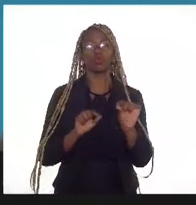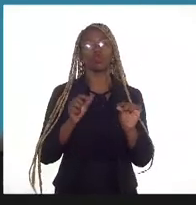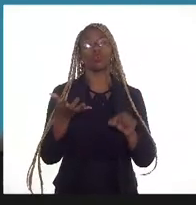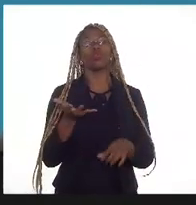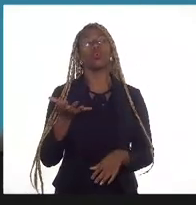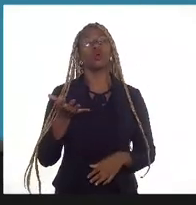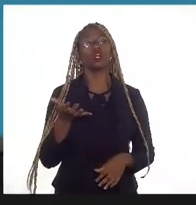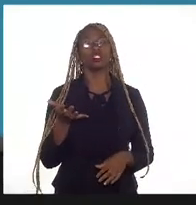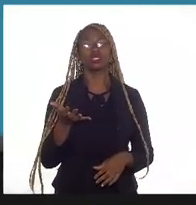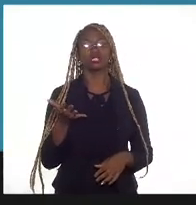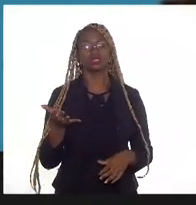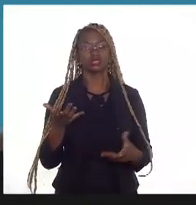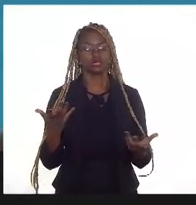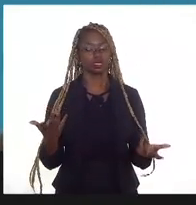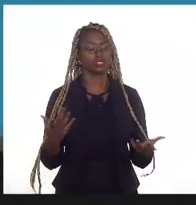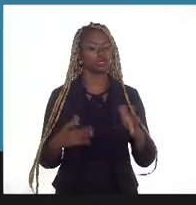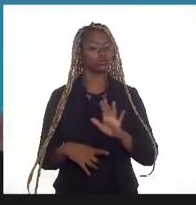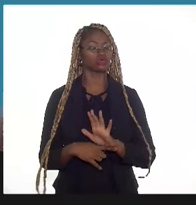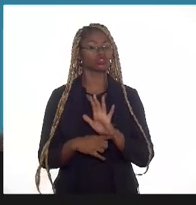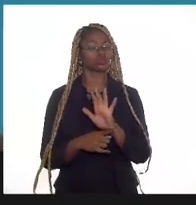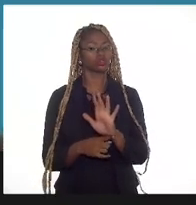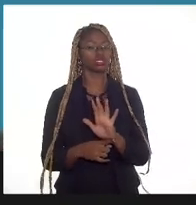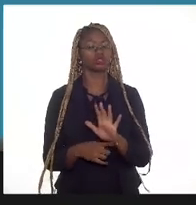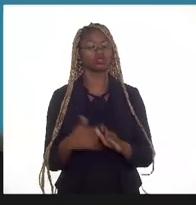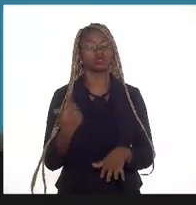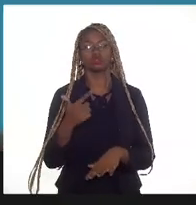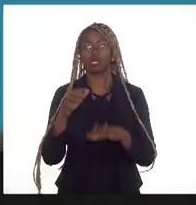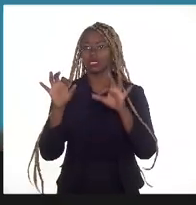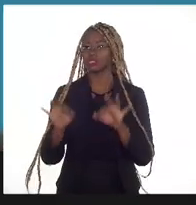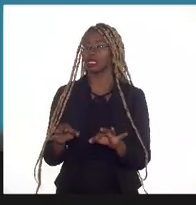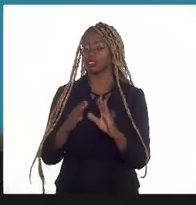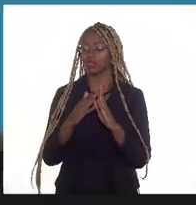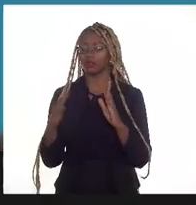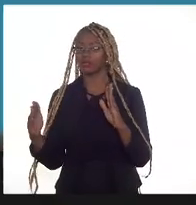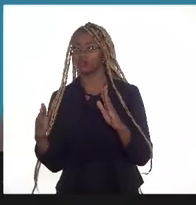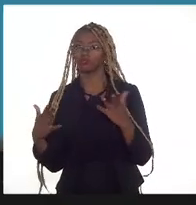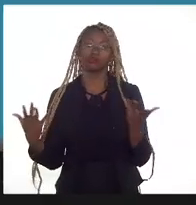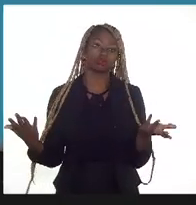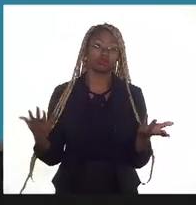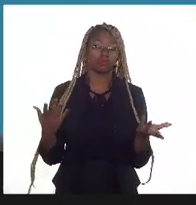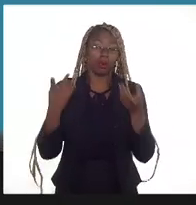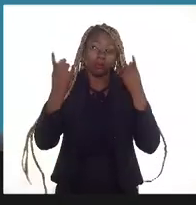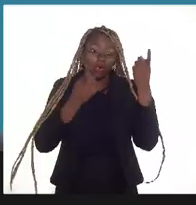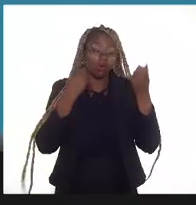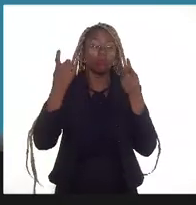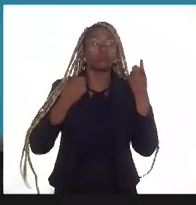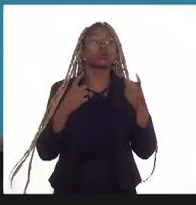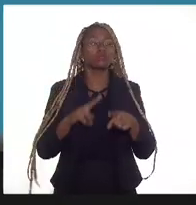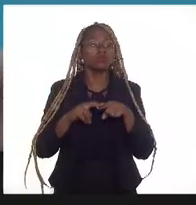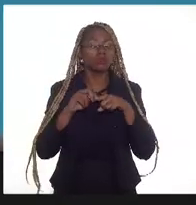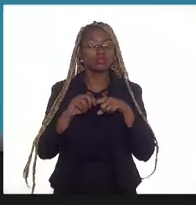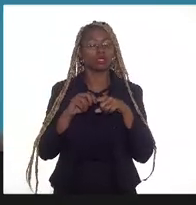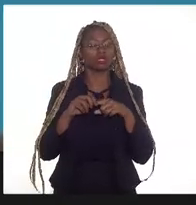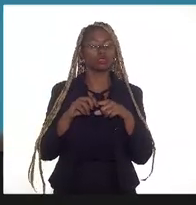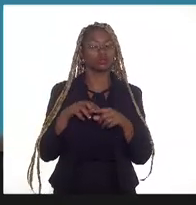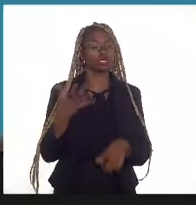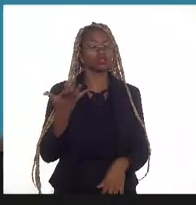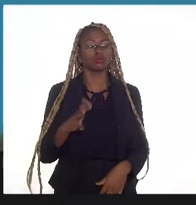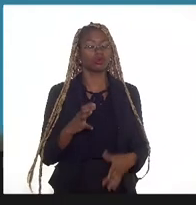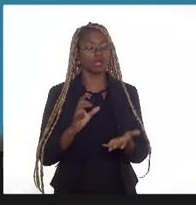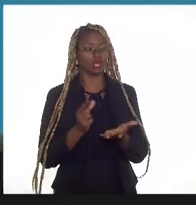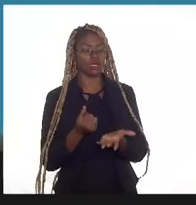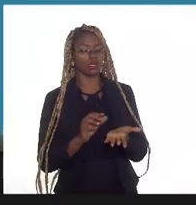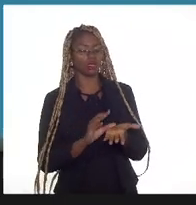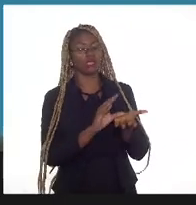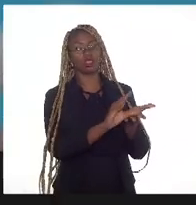infraestrutura e ela não sai no prazo e tal, isso é ruim para o investidor também, ele está deixando de, ele investiu e não está tendo a